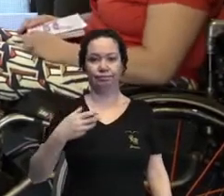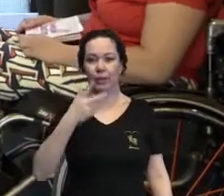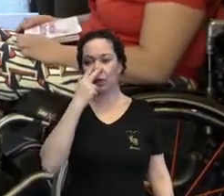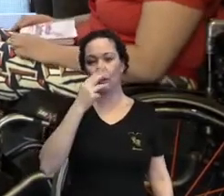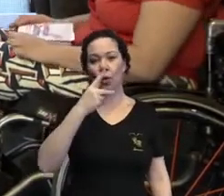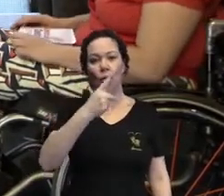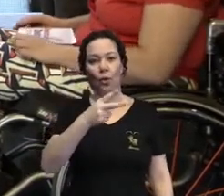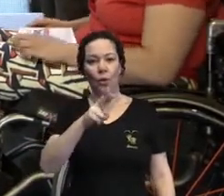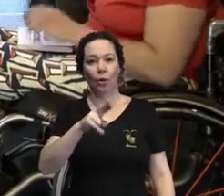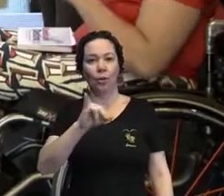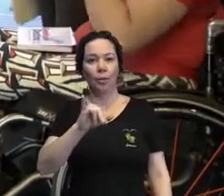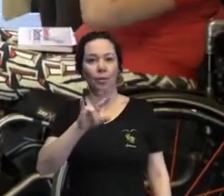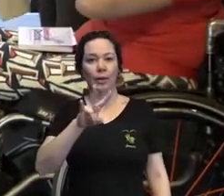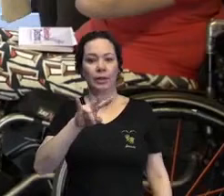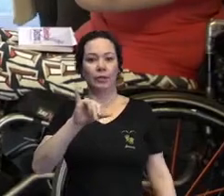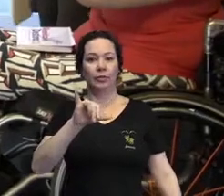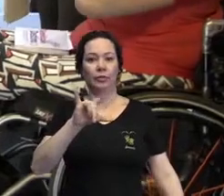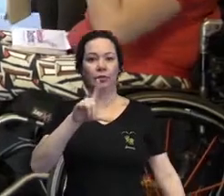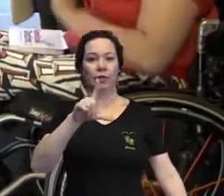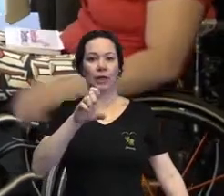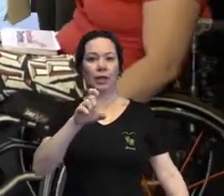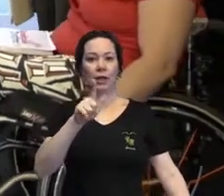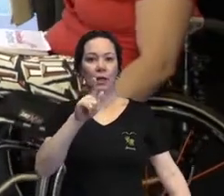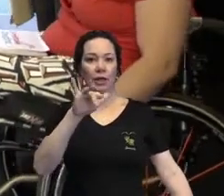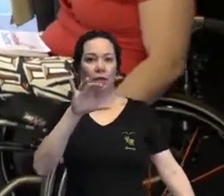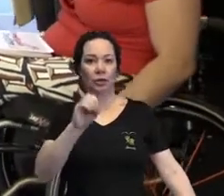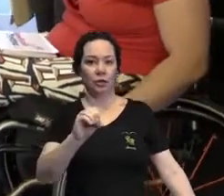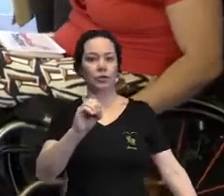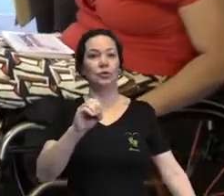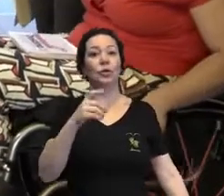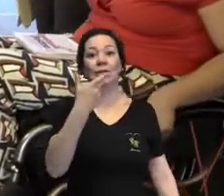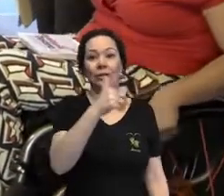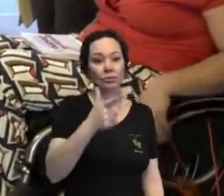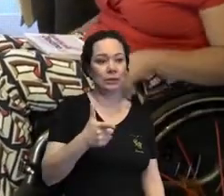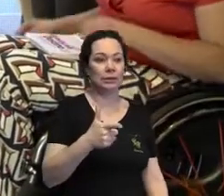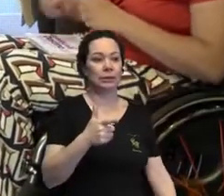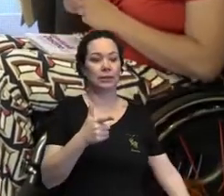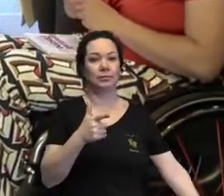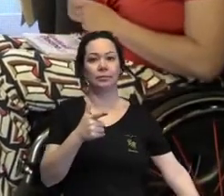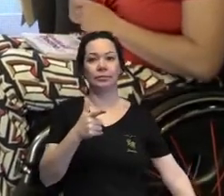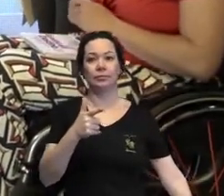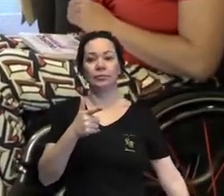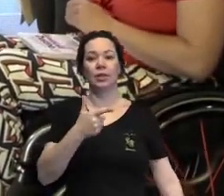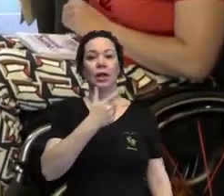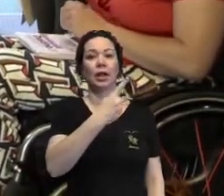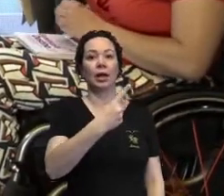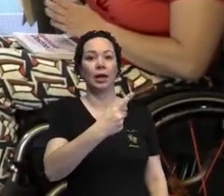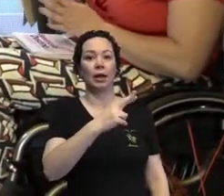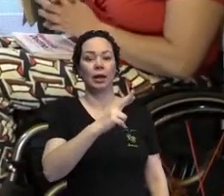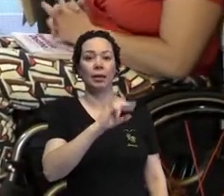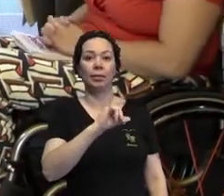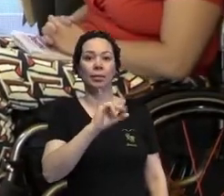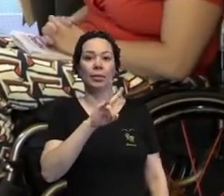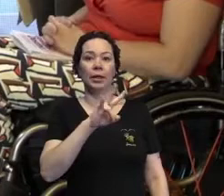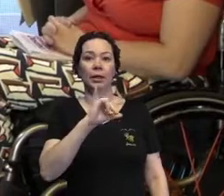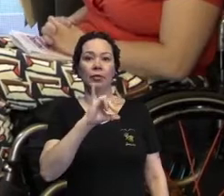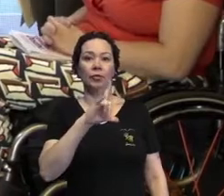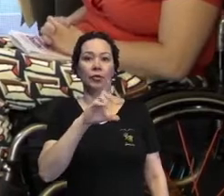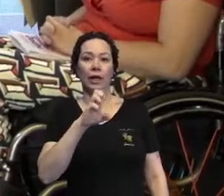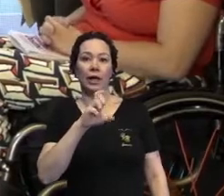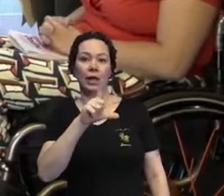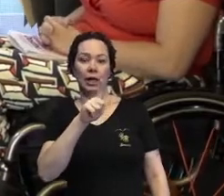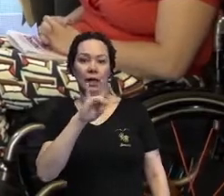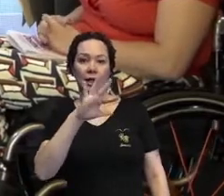pessoas com deficiência que nós não temos um lugar de privilégio, cada um tem a sua realidade, não é sobre culpa,